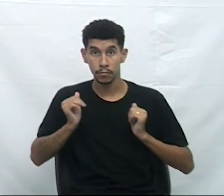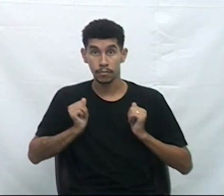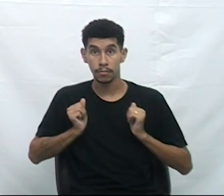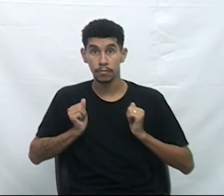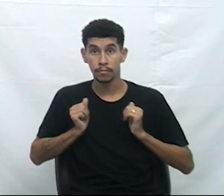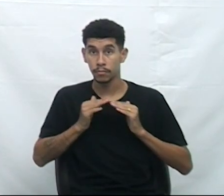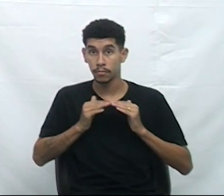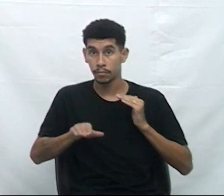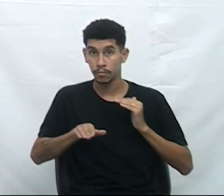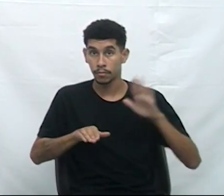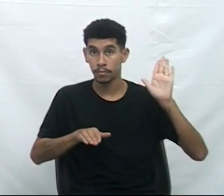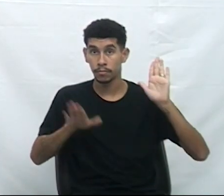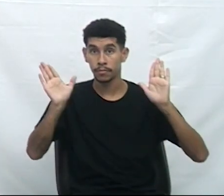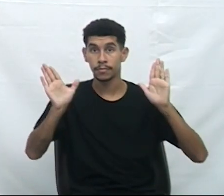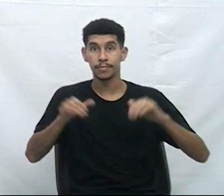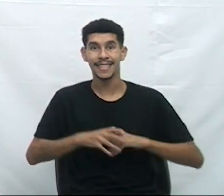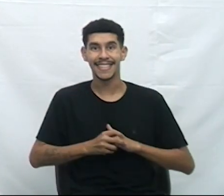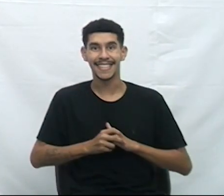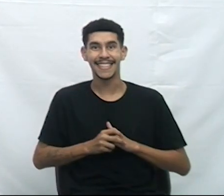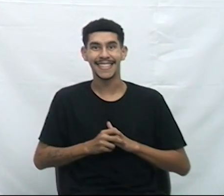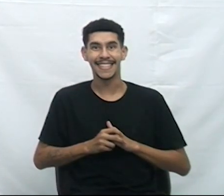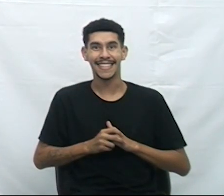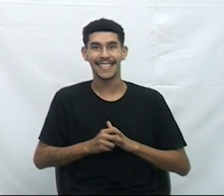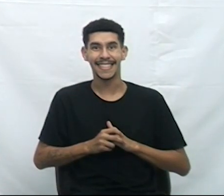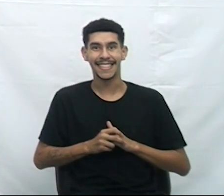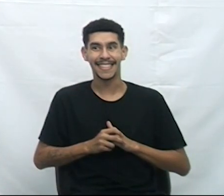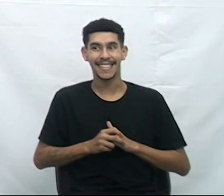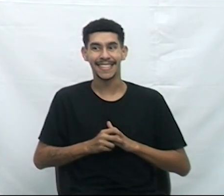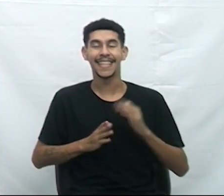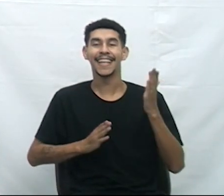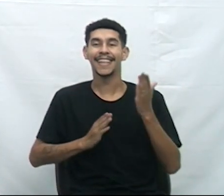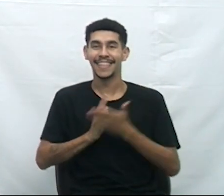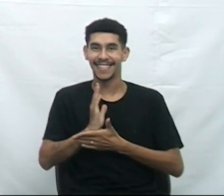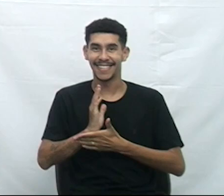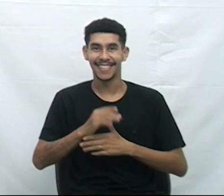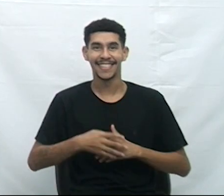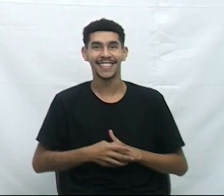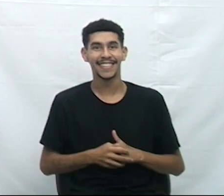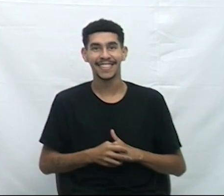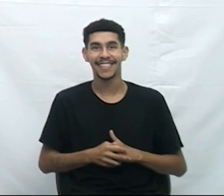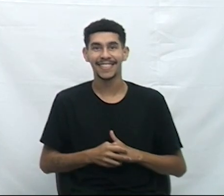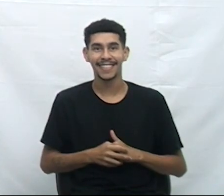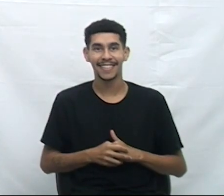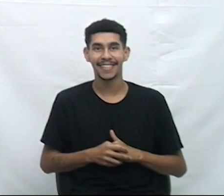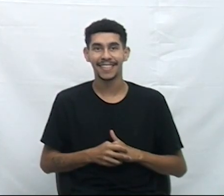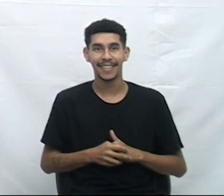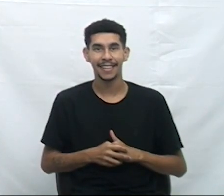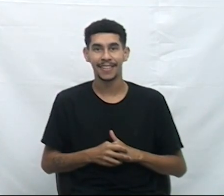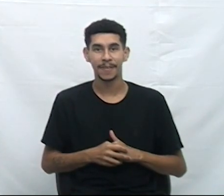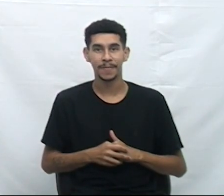favoráveis permaneçam como estão, os contrários se manifestem. O requerimento foi aprovado por unanimidade.